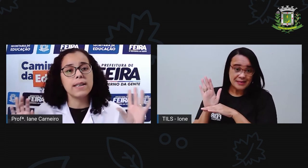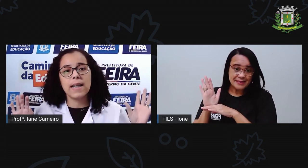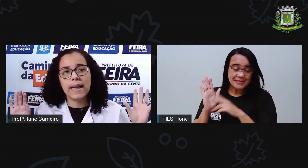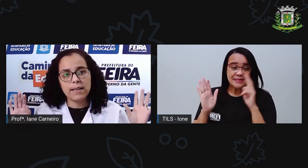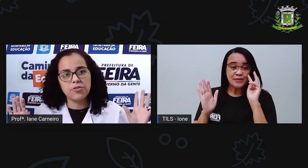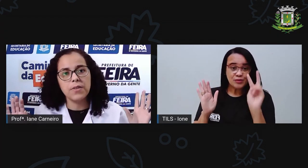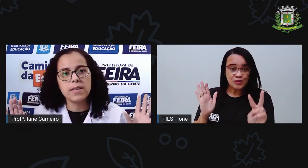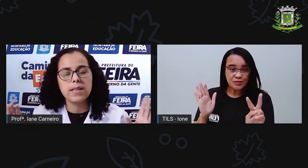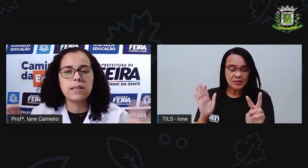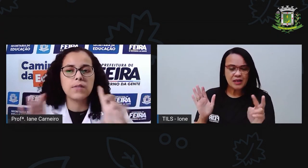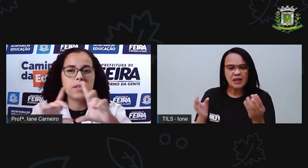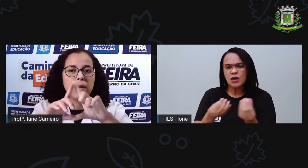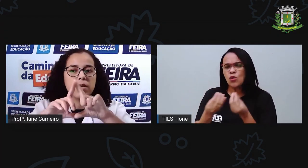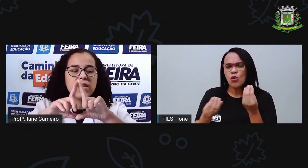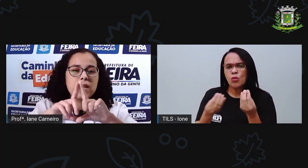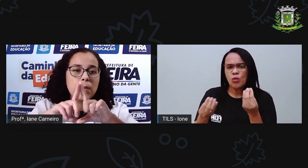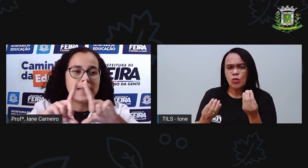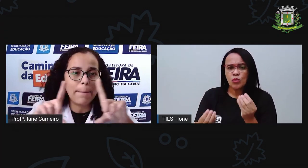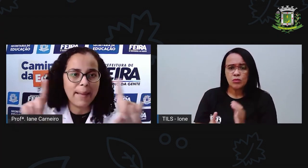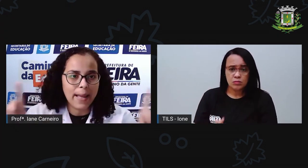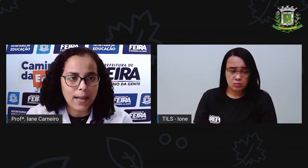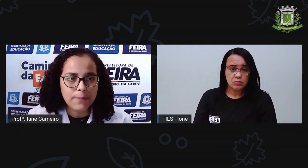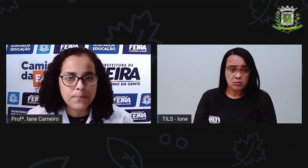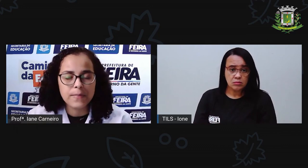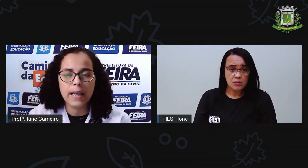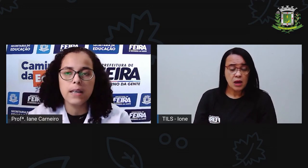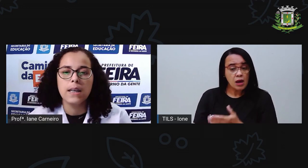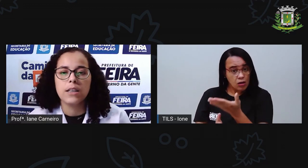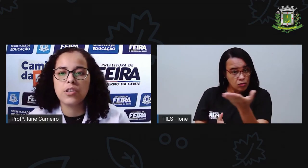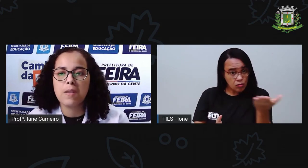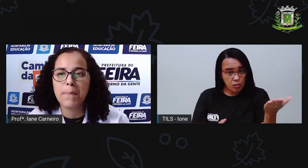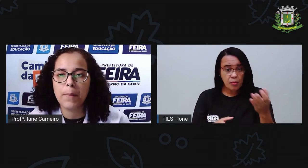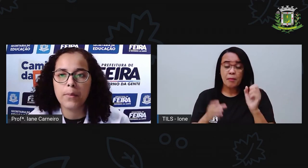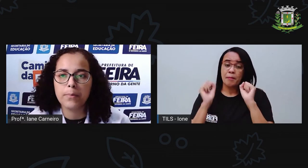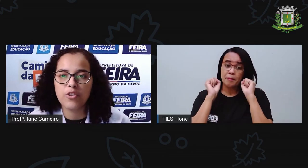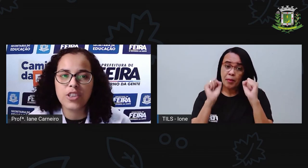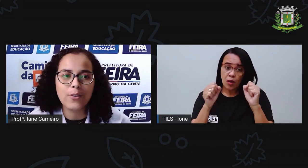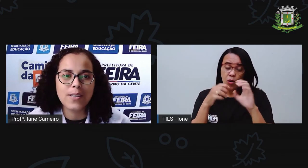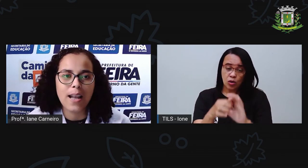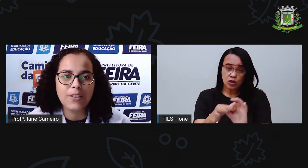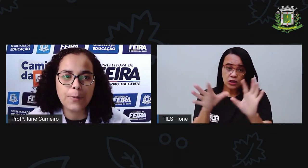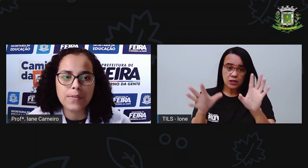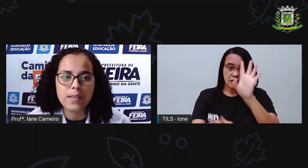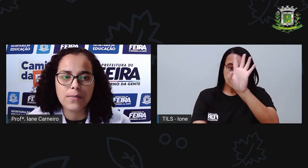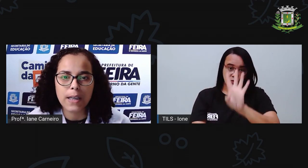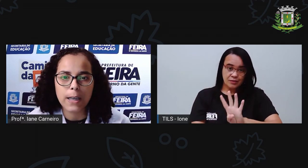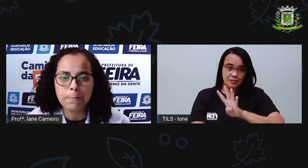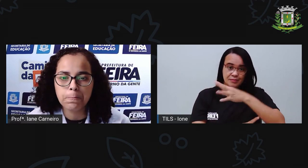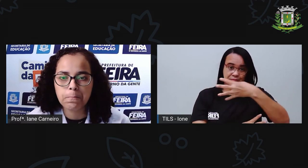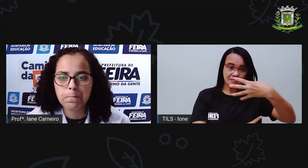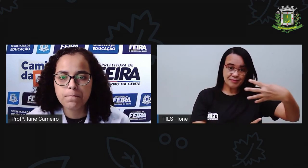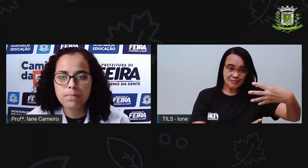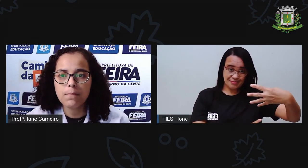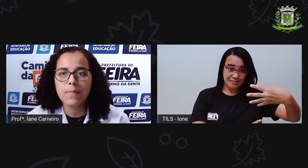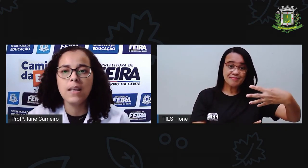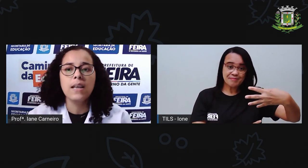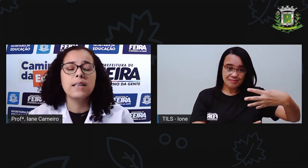podem organizar aí na casa de vocês. Então, vocês podem fazer uma tabela, né? Deixa eu só mostrar no slide para vocês verem.